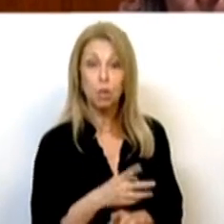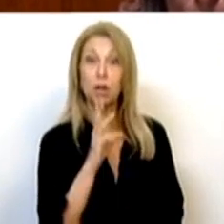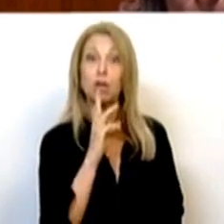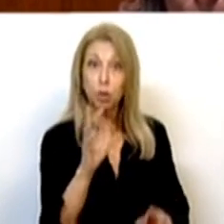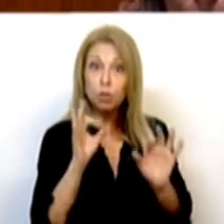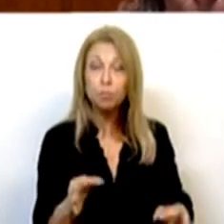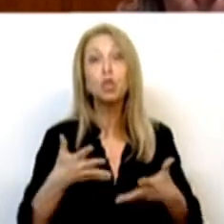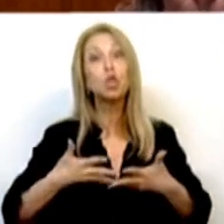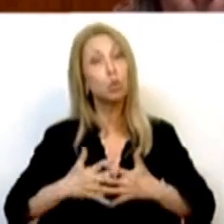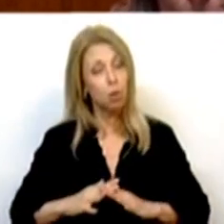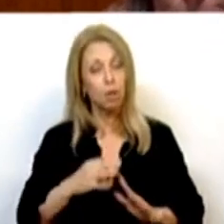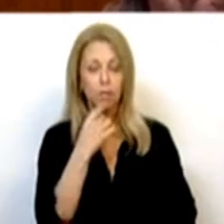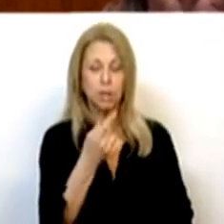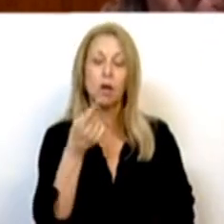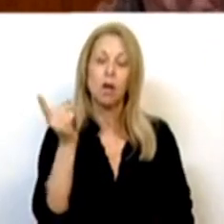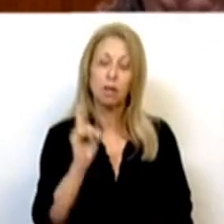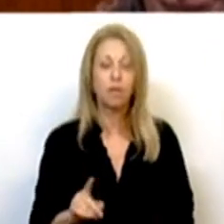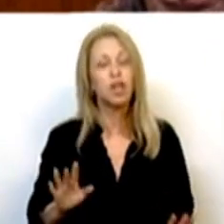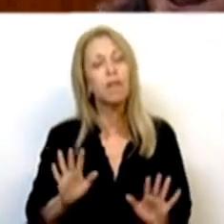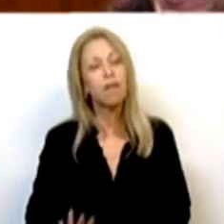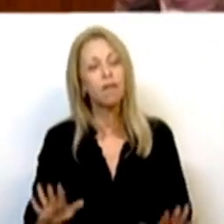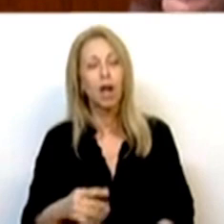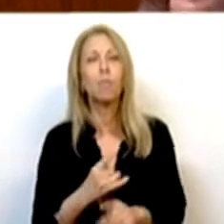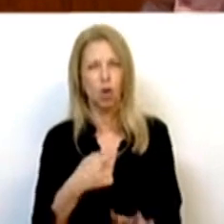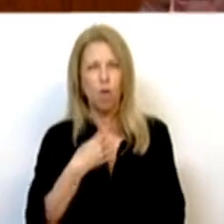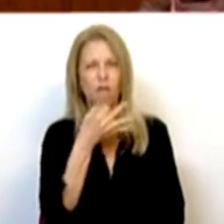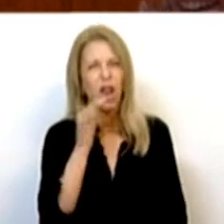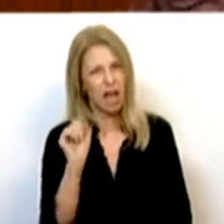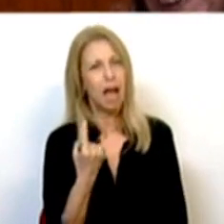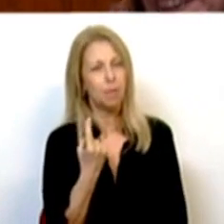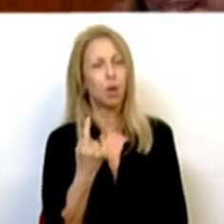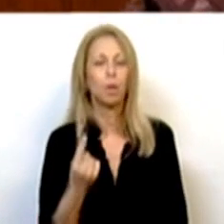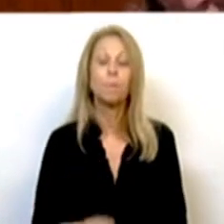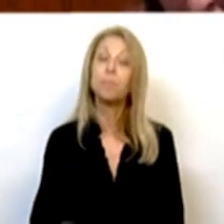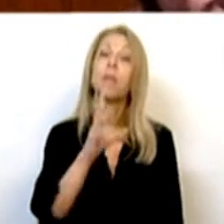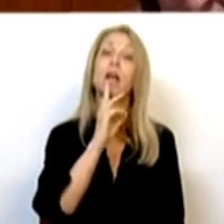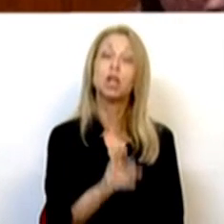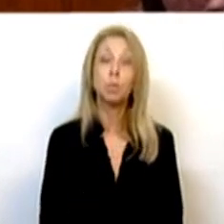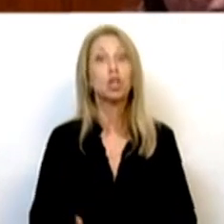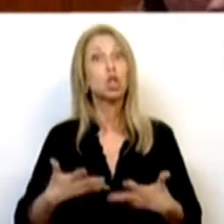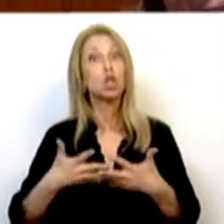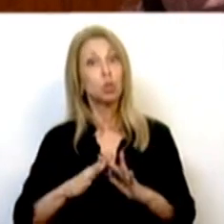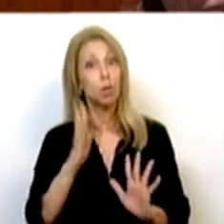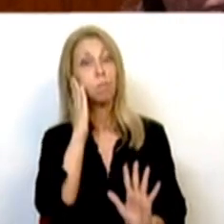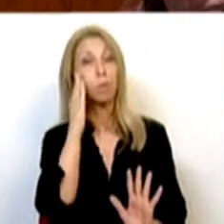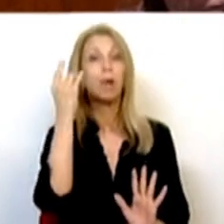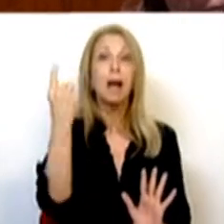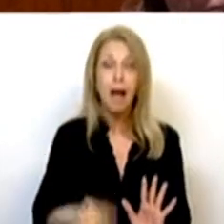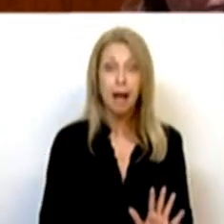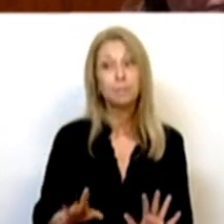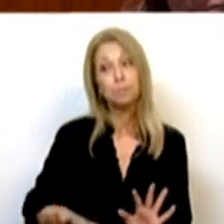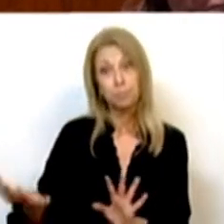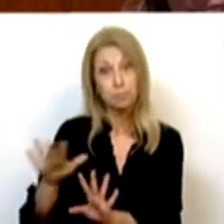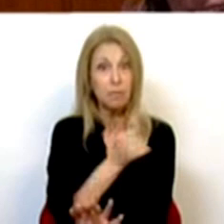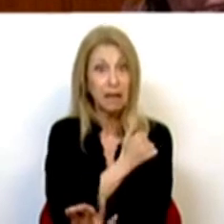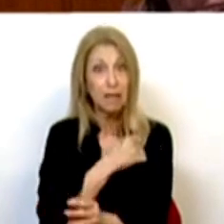estrutural, e vou repetir devagar porque eu falo muito rápido, a resposta estrutural que está em curso é o parque público,